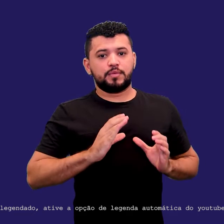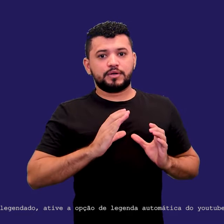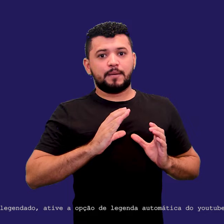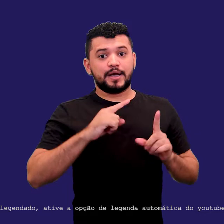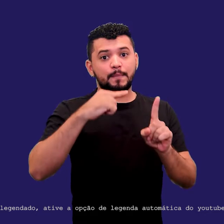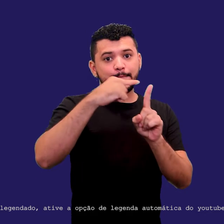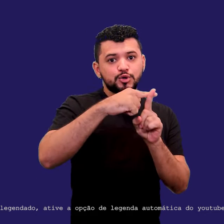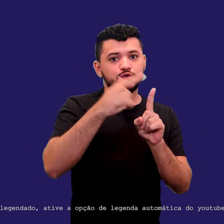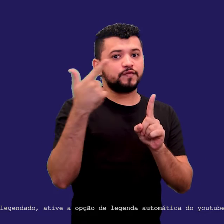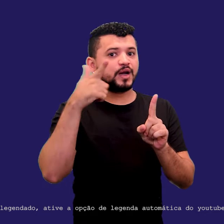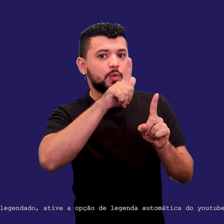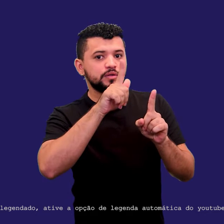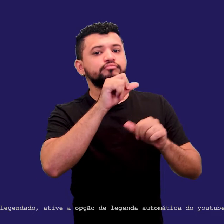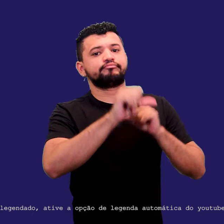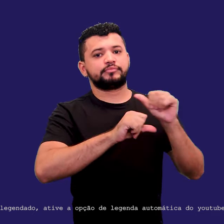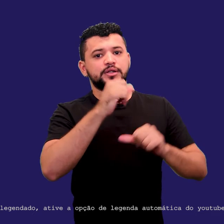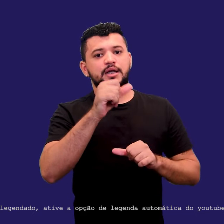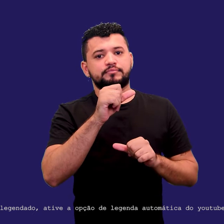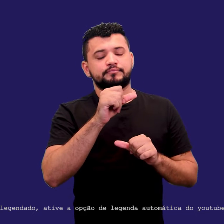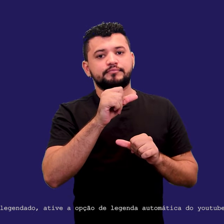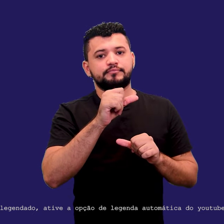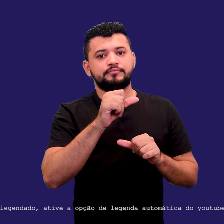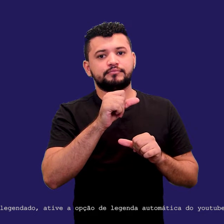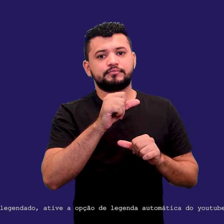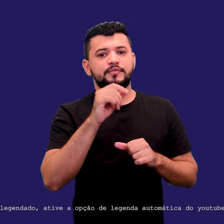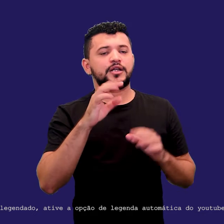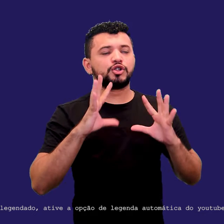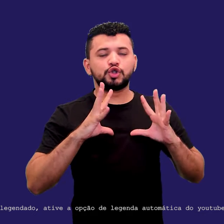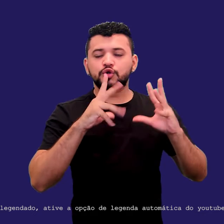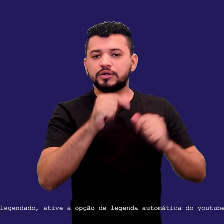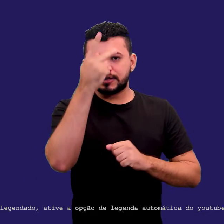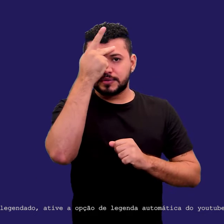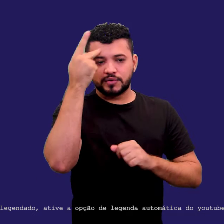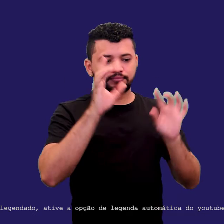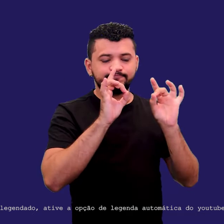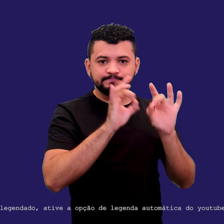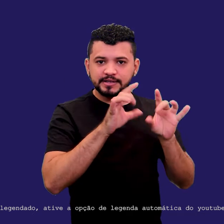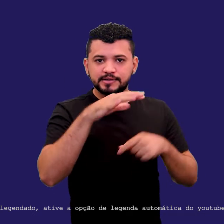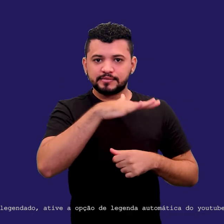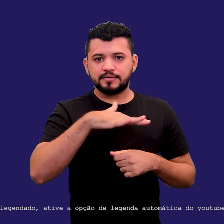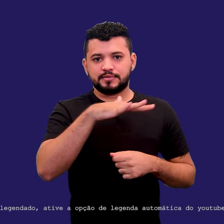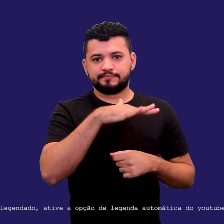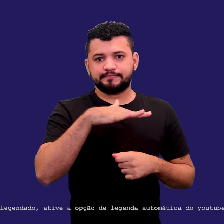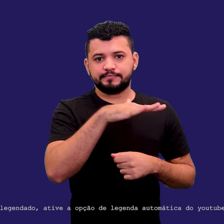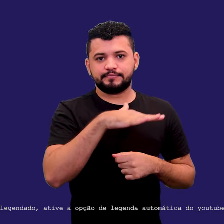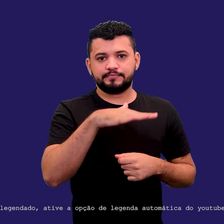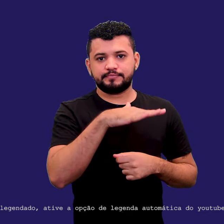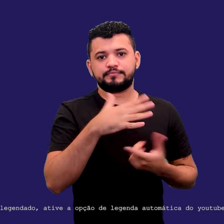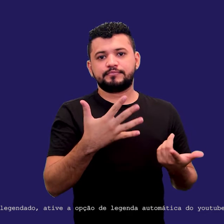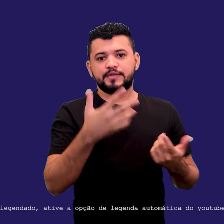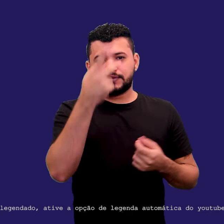isso é ponto em todos os especialistas, em todos os business partners,